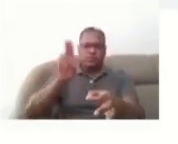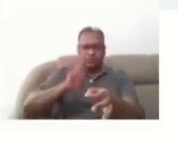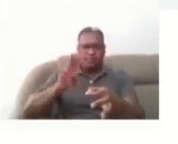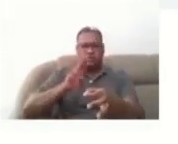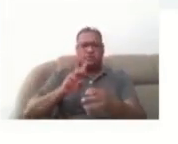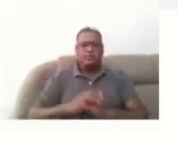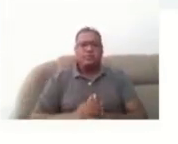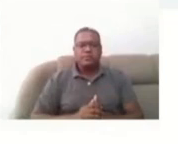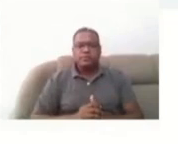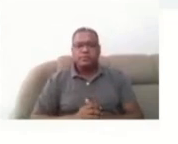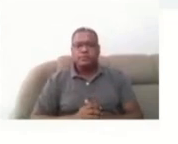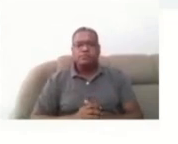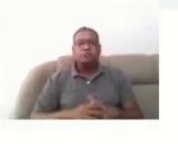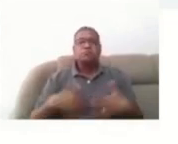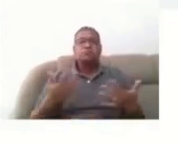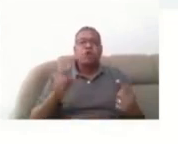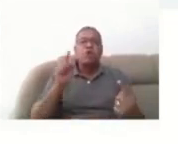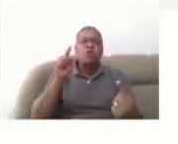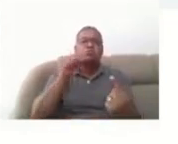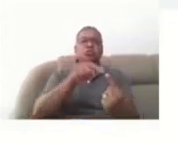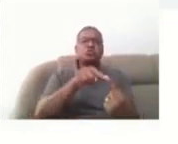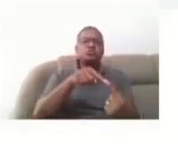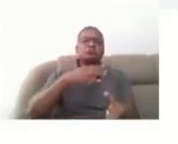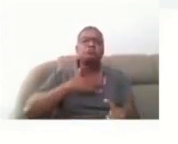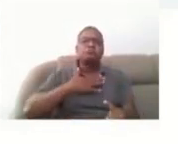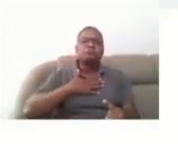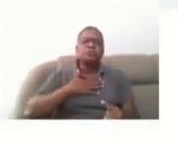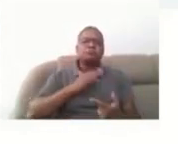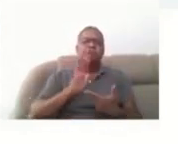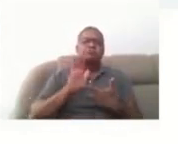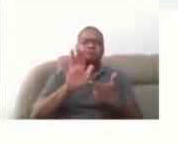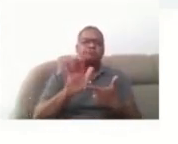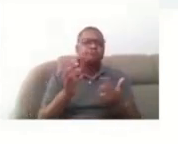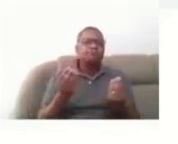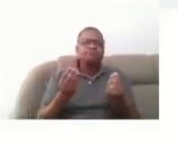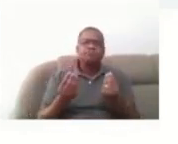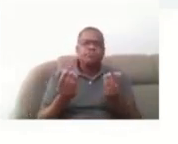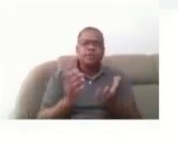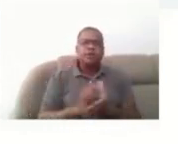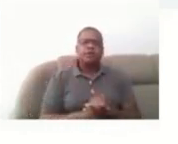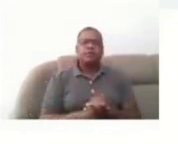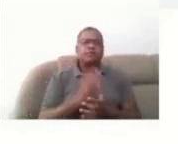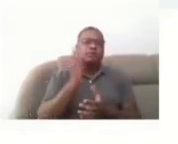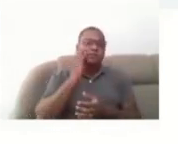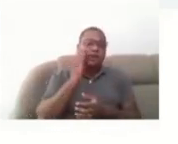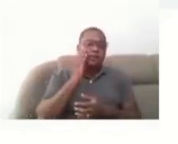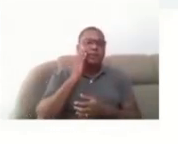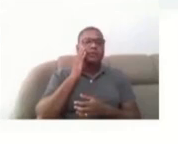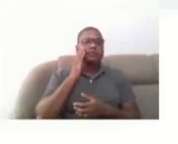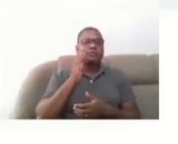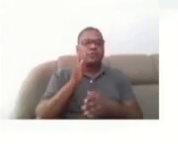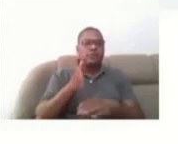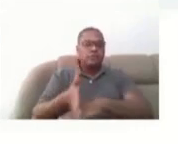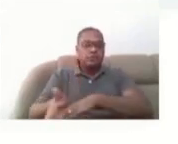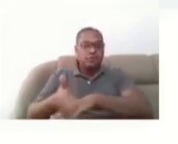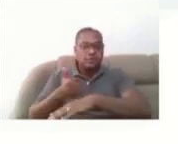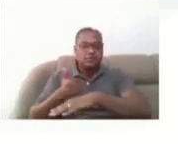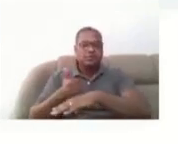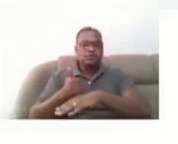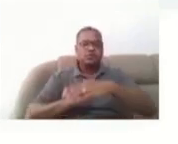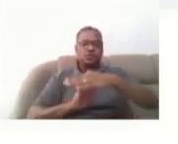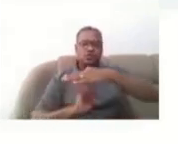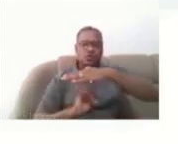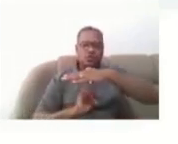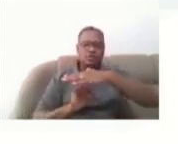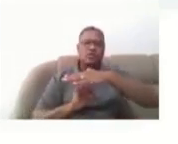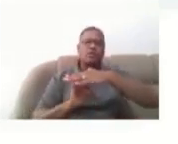Qual que é o objetivo dessa apresentação aqui hoje, tá? Identificar as condições de acessibilidade de uma instituição pública de ensino